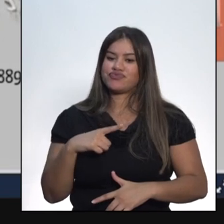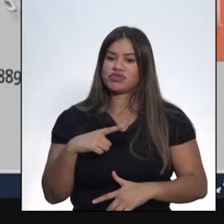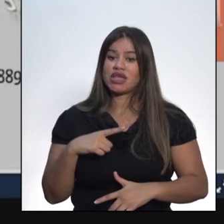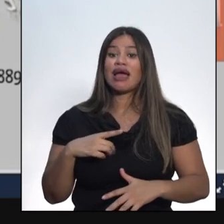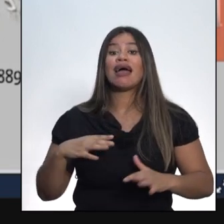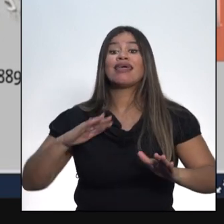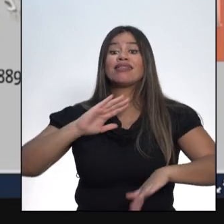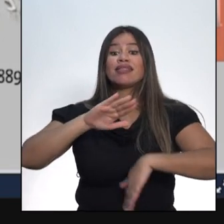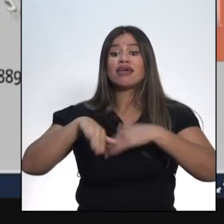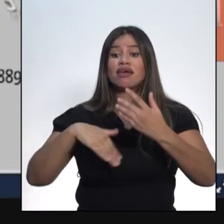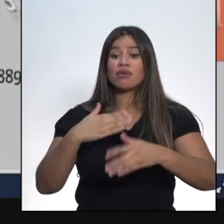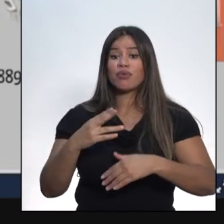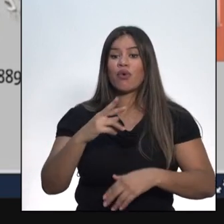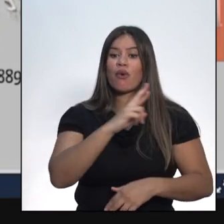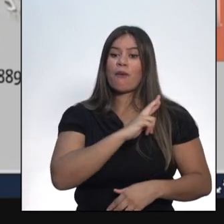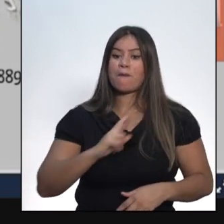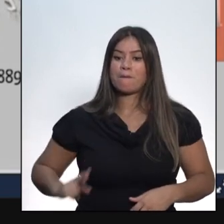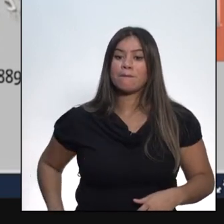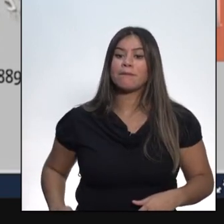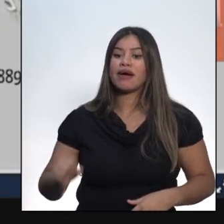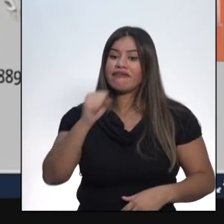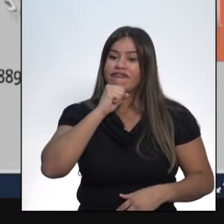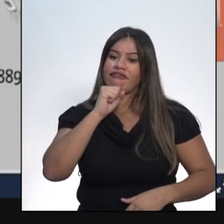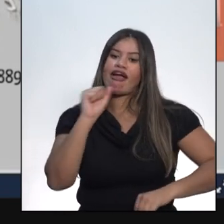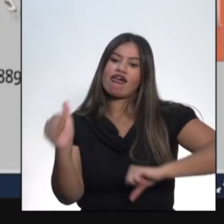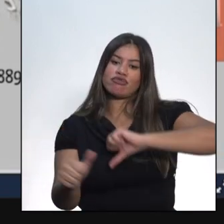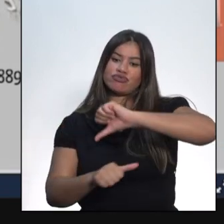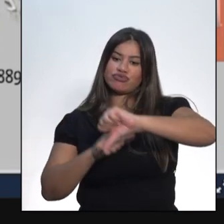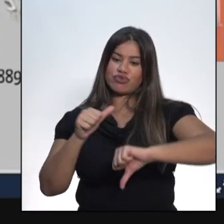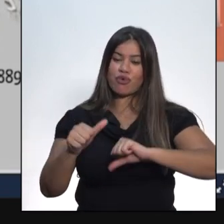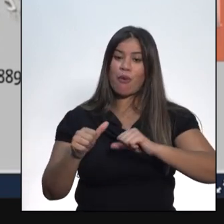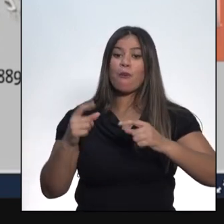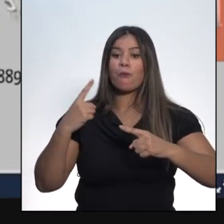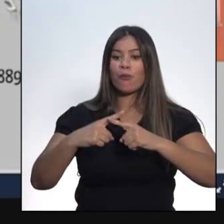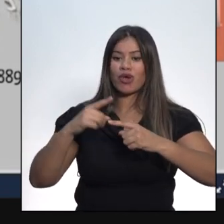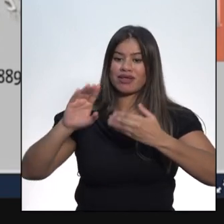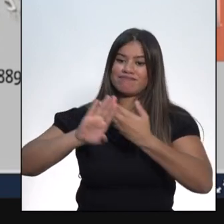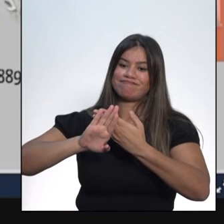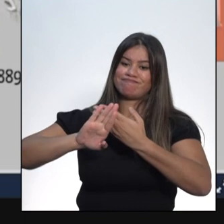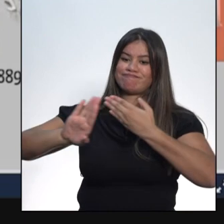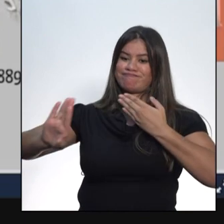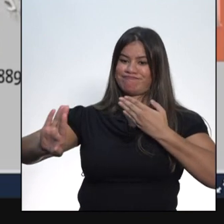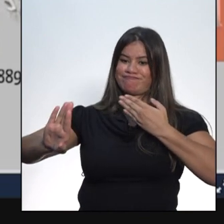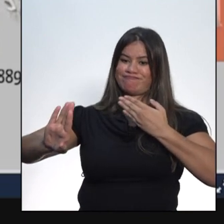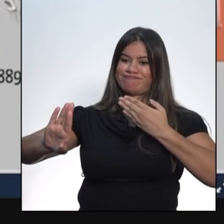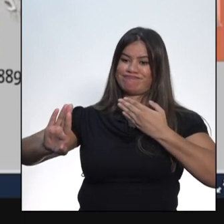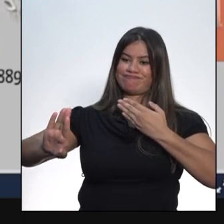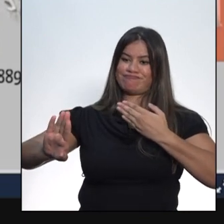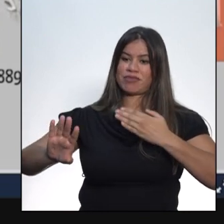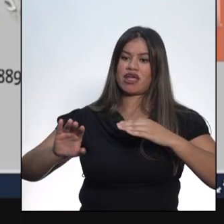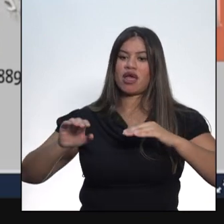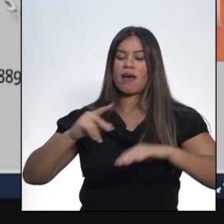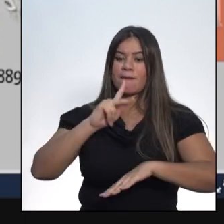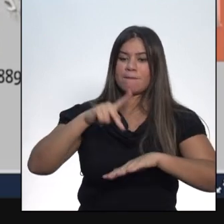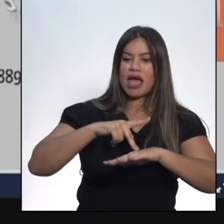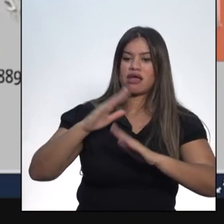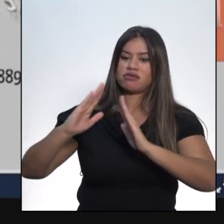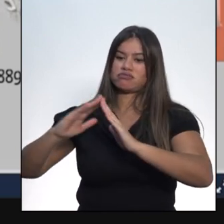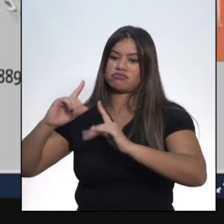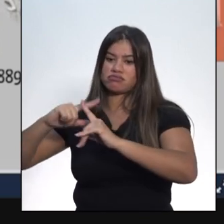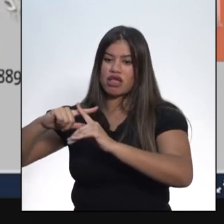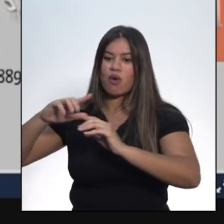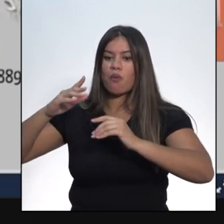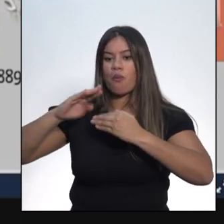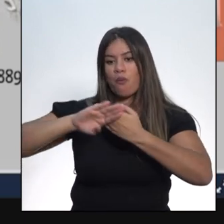a República Velha, pois ocorreu uma separação entre Igreja e Estado. Essa separação entre as atividades do